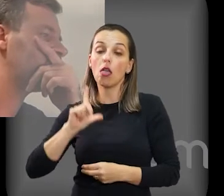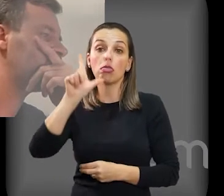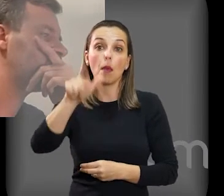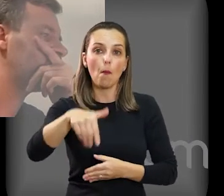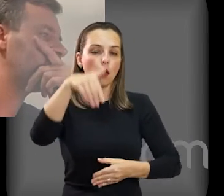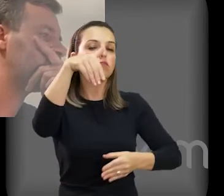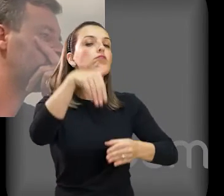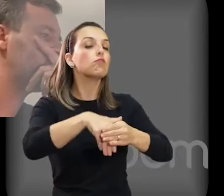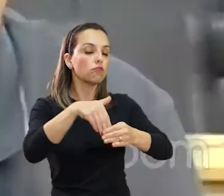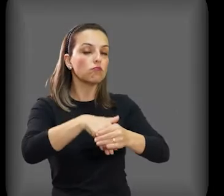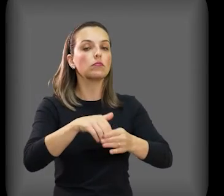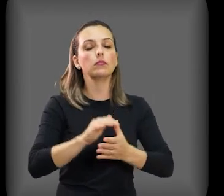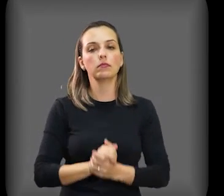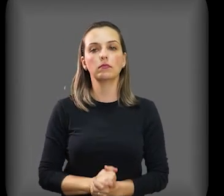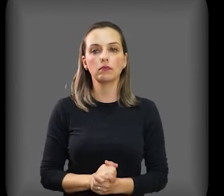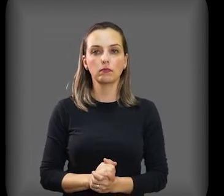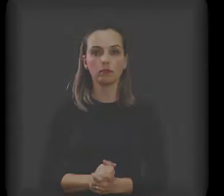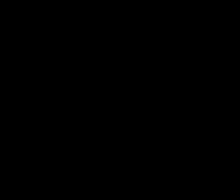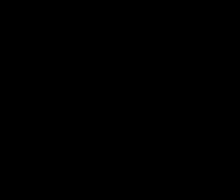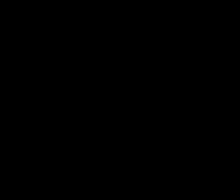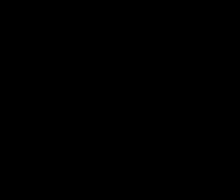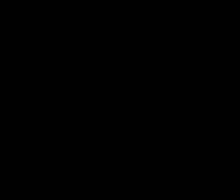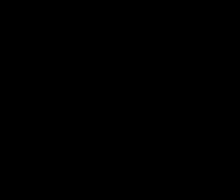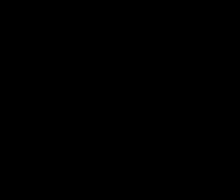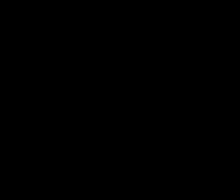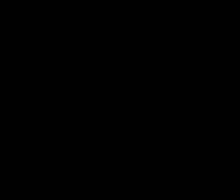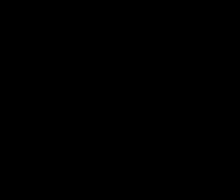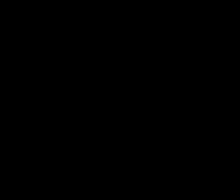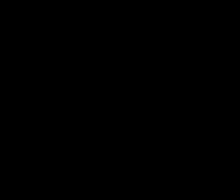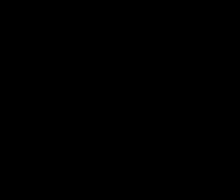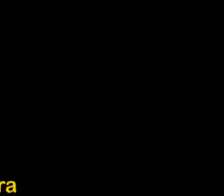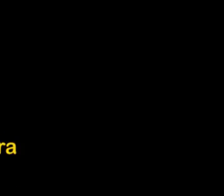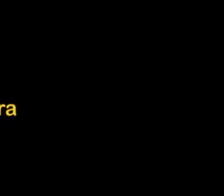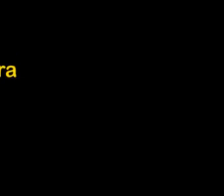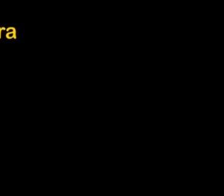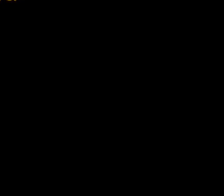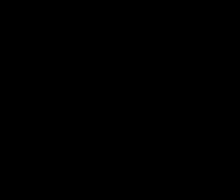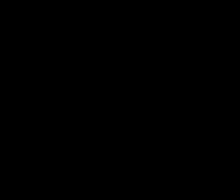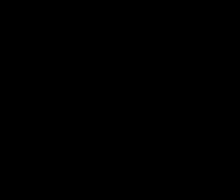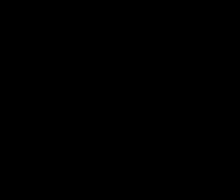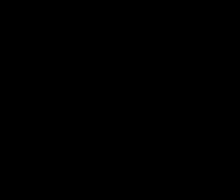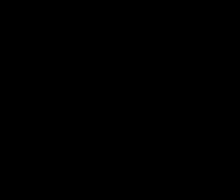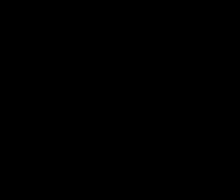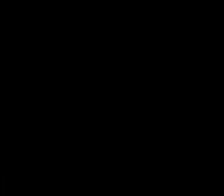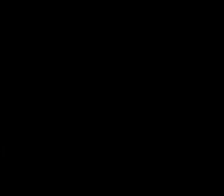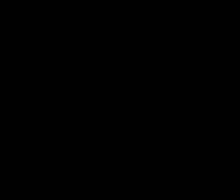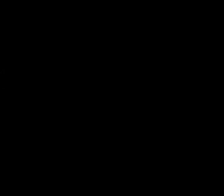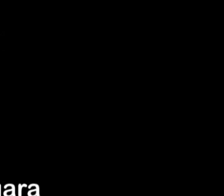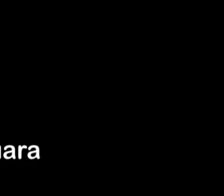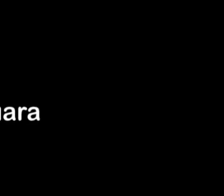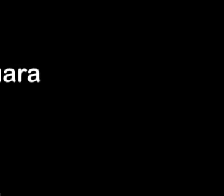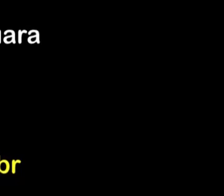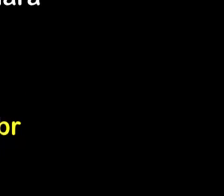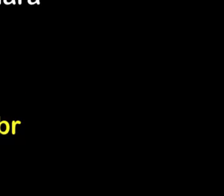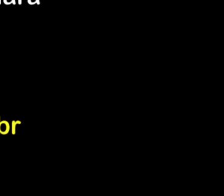votação no plenário. Música Música Música